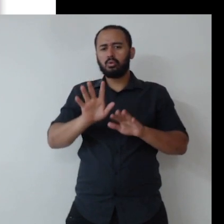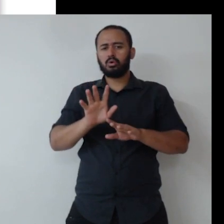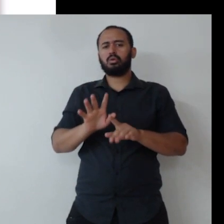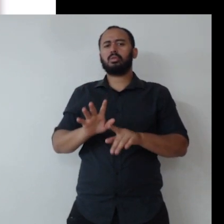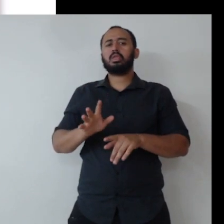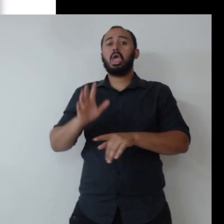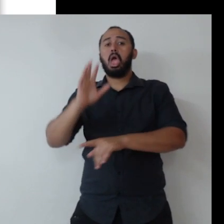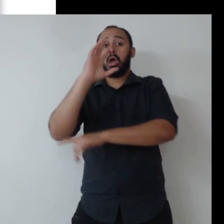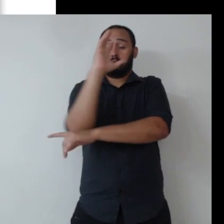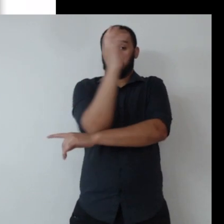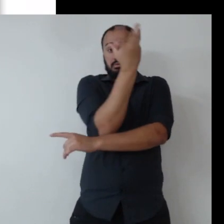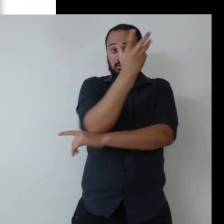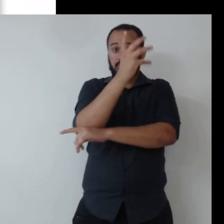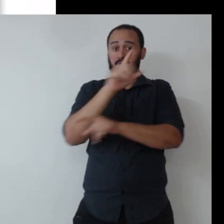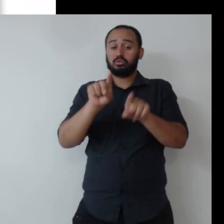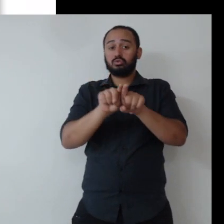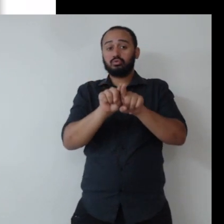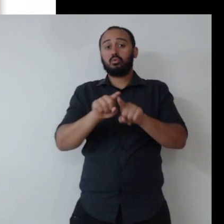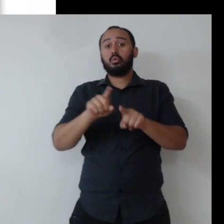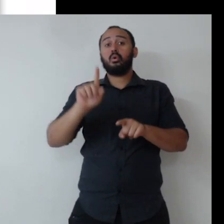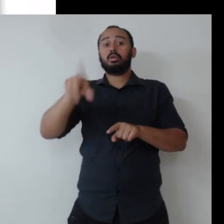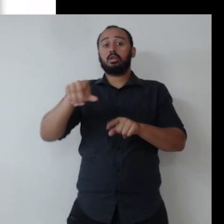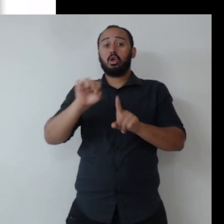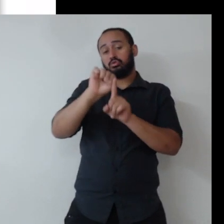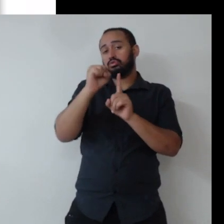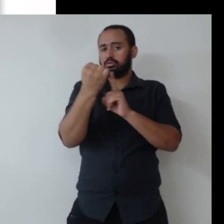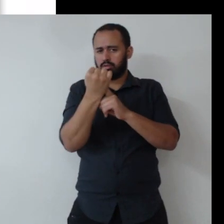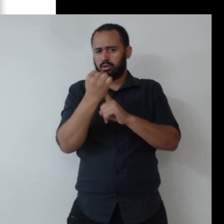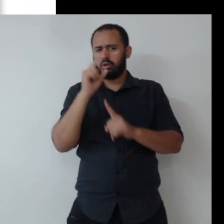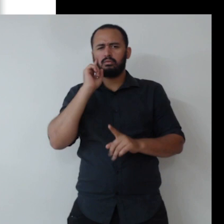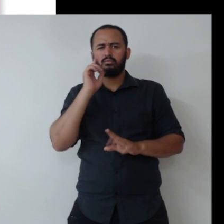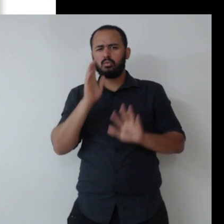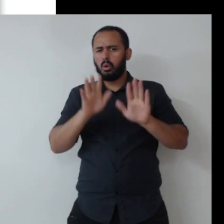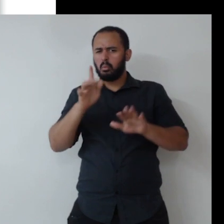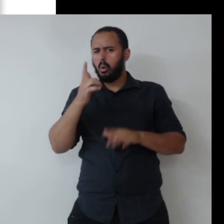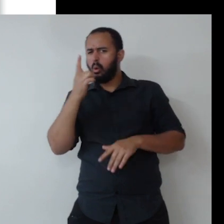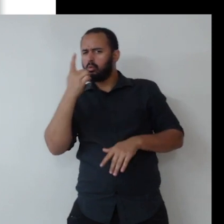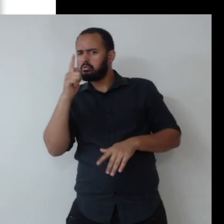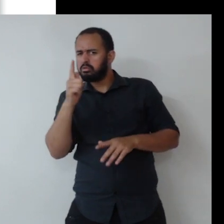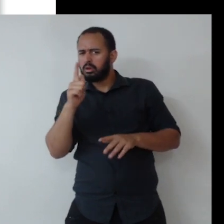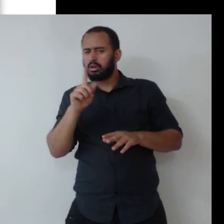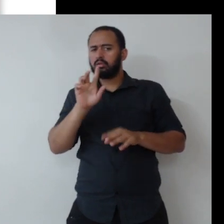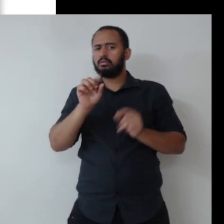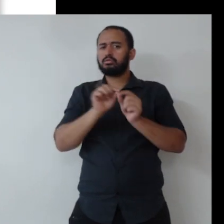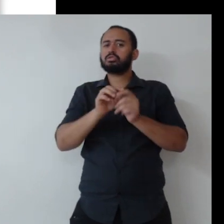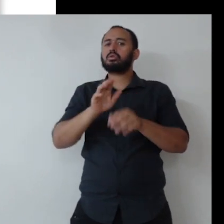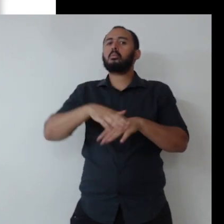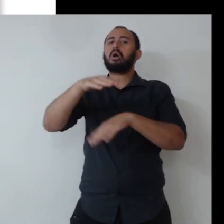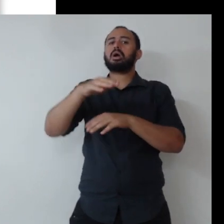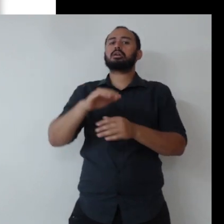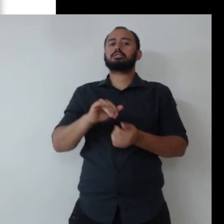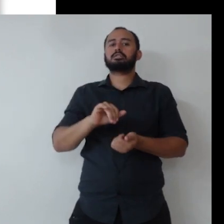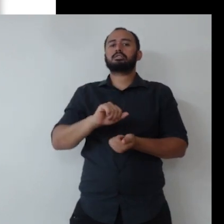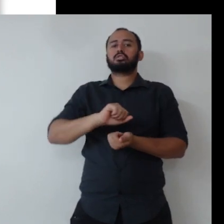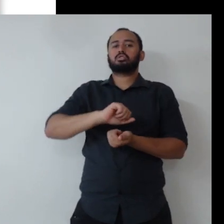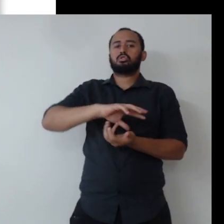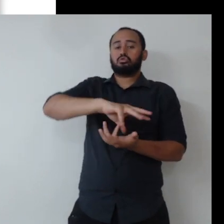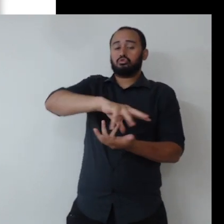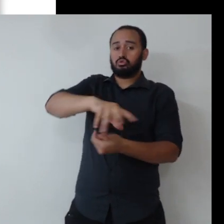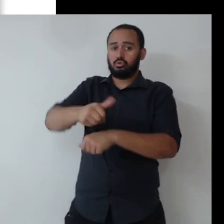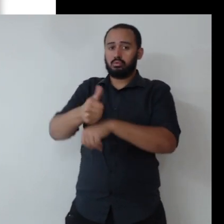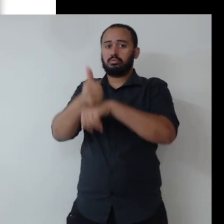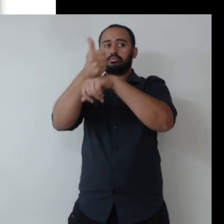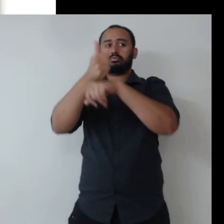sociais para fazer o ISD, para conjugar governança com sustentabilidade. Também governança de